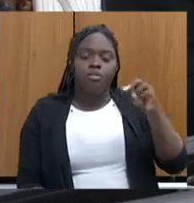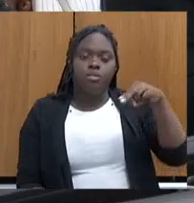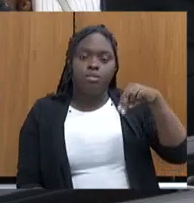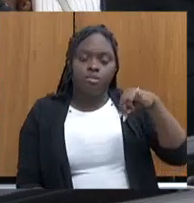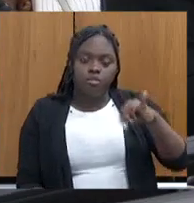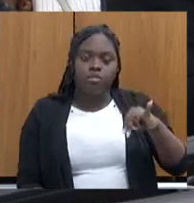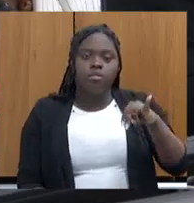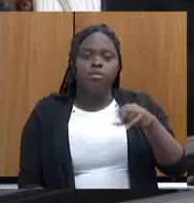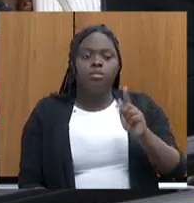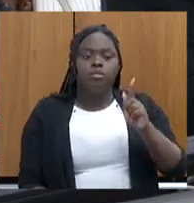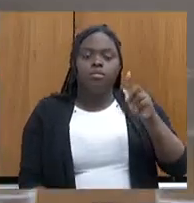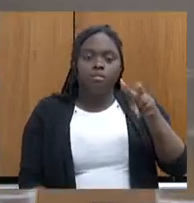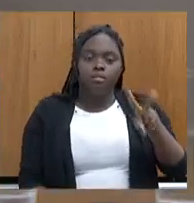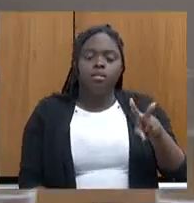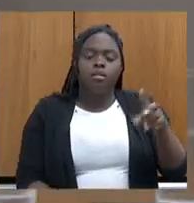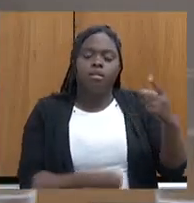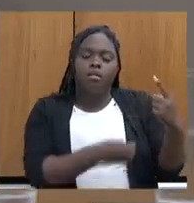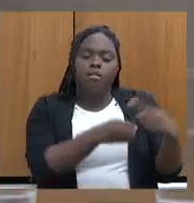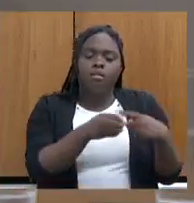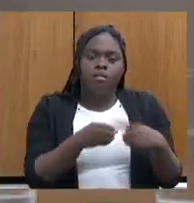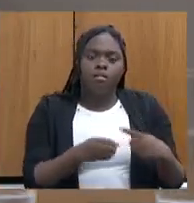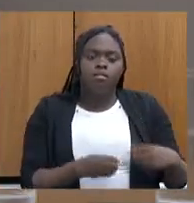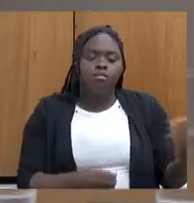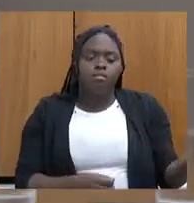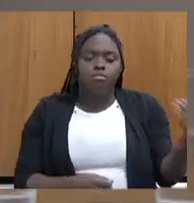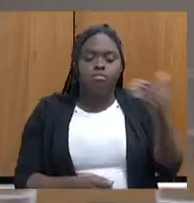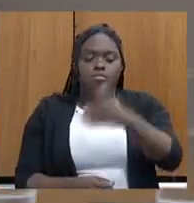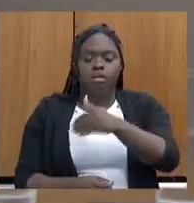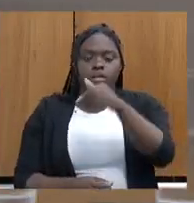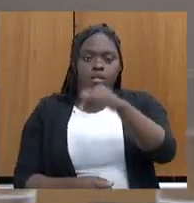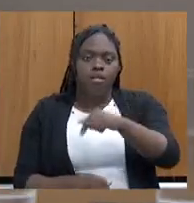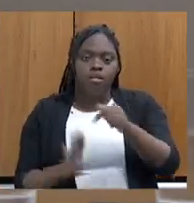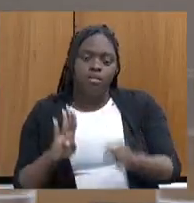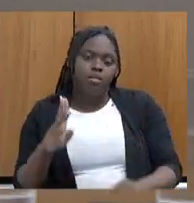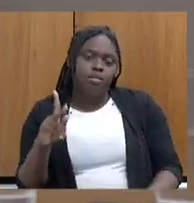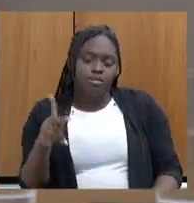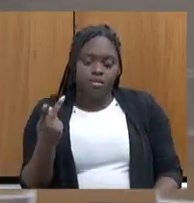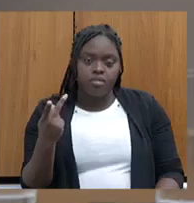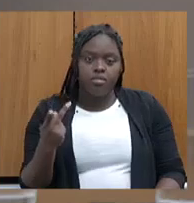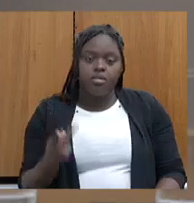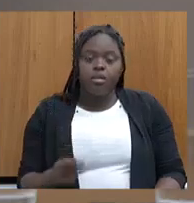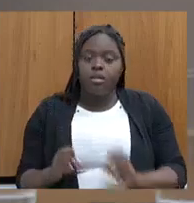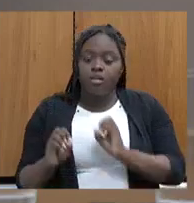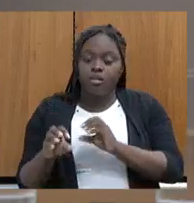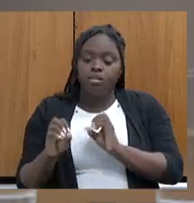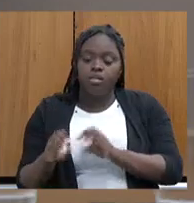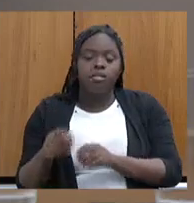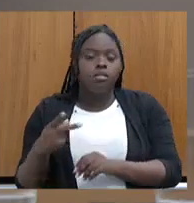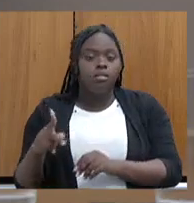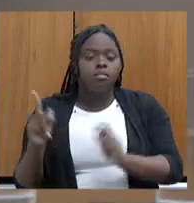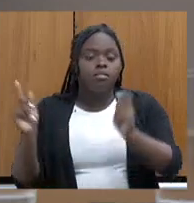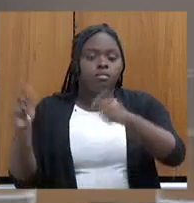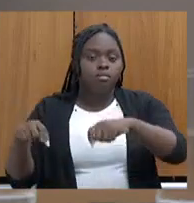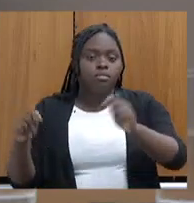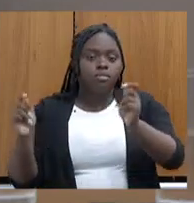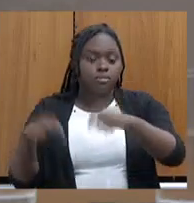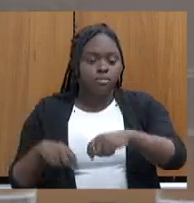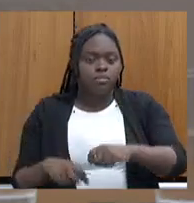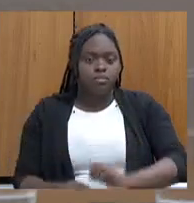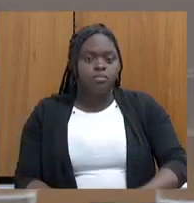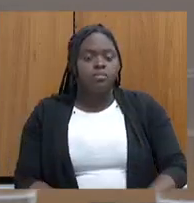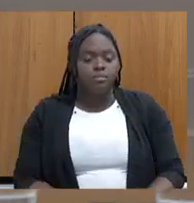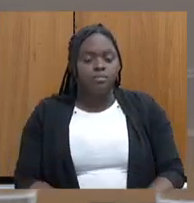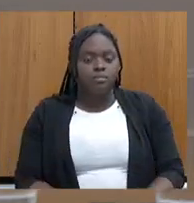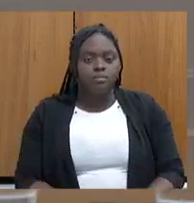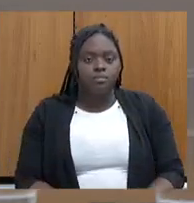Valadares e Mouriaé, para Belo Horizonte, um piloto, e capacitamos nesse modelo que a gente acha efetivo.